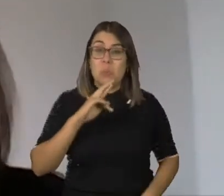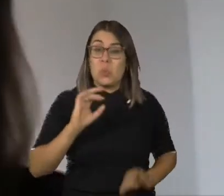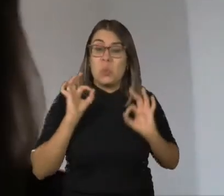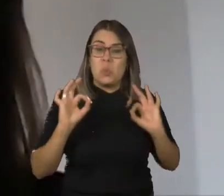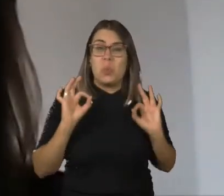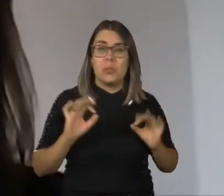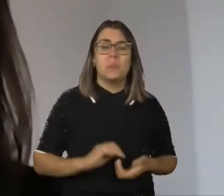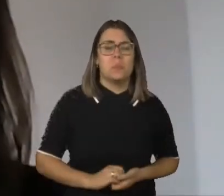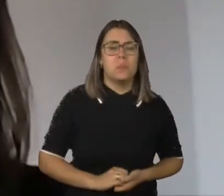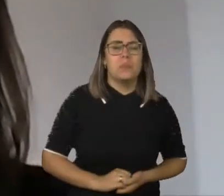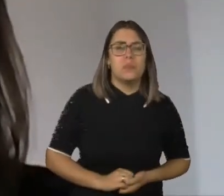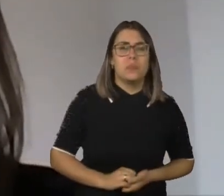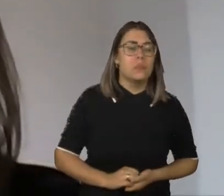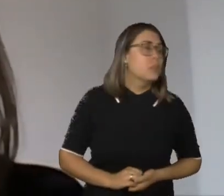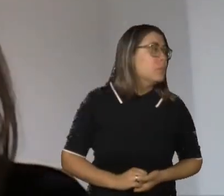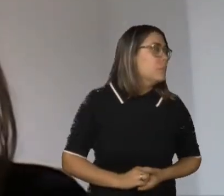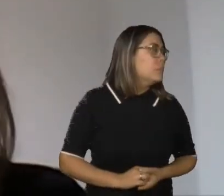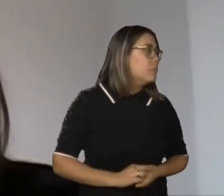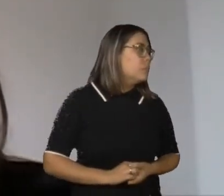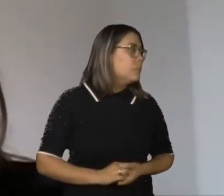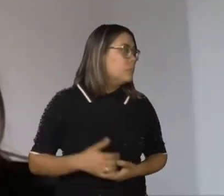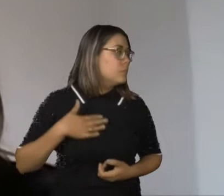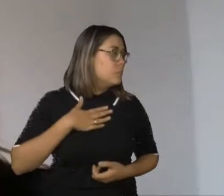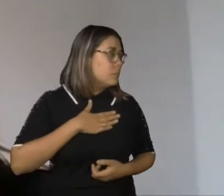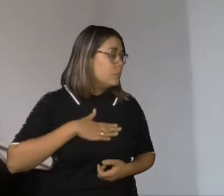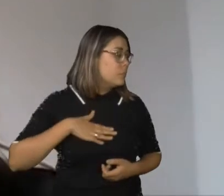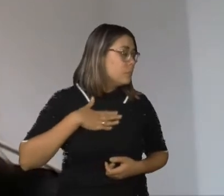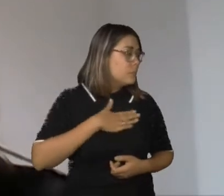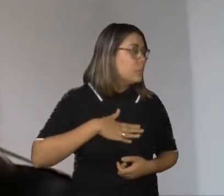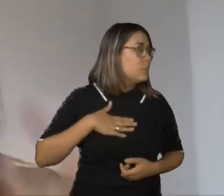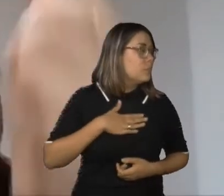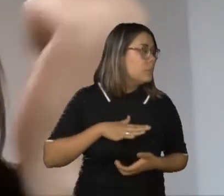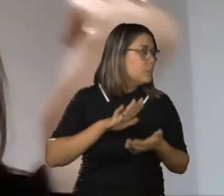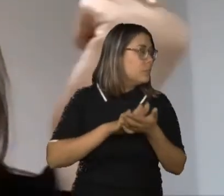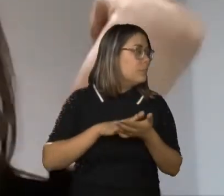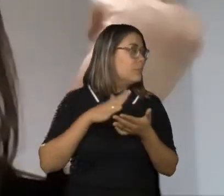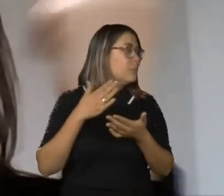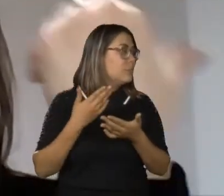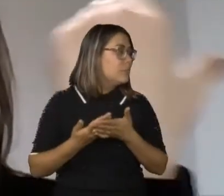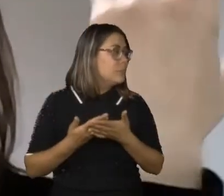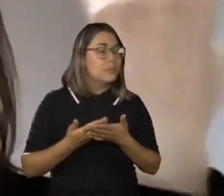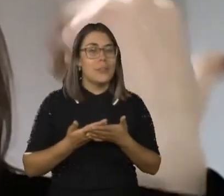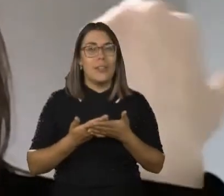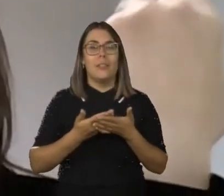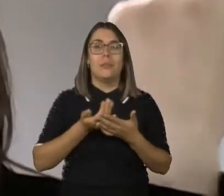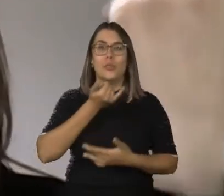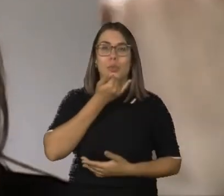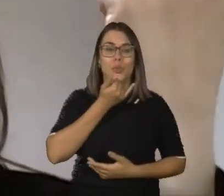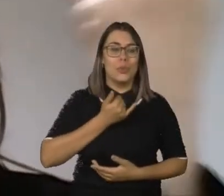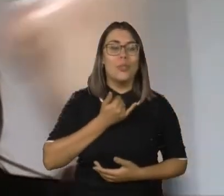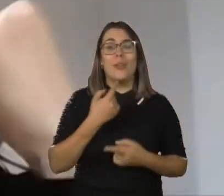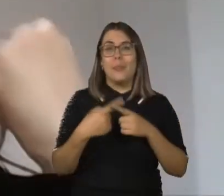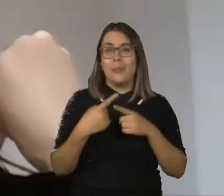Eu vou dizer algumas para vocês. Gostaria, inclusive, de pedir desculpas para a intérprete que vai ter que fazer todas essas